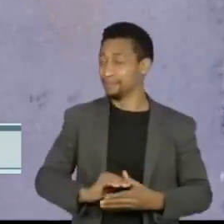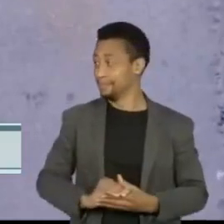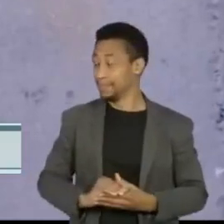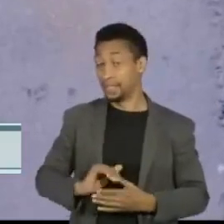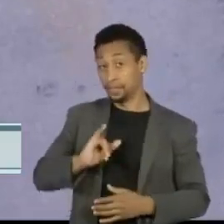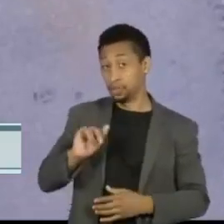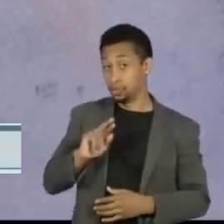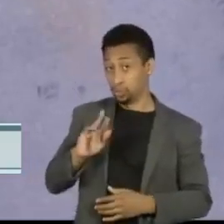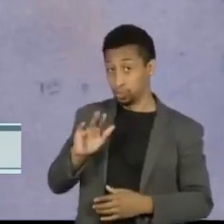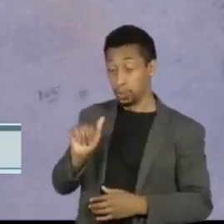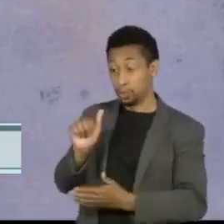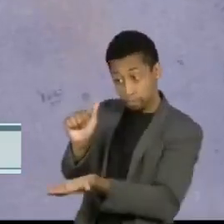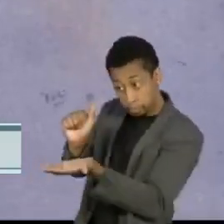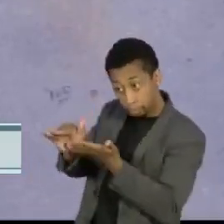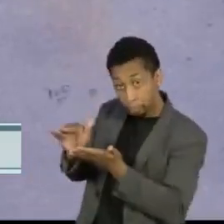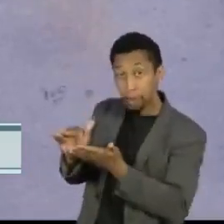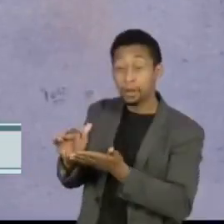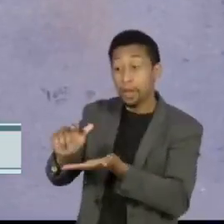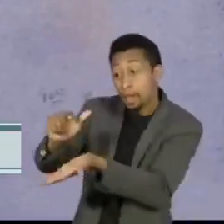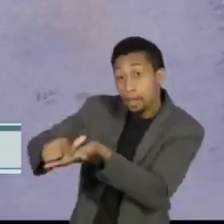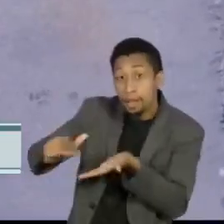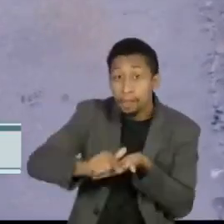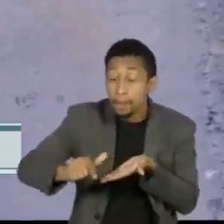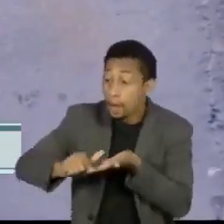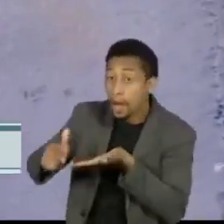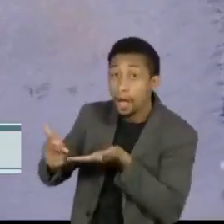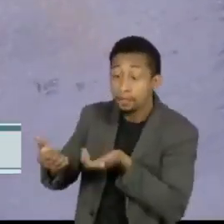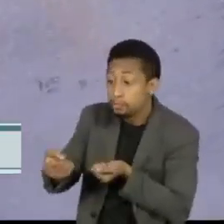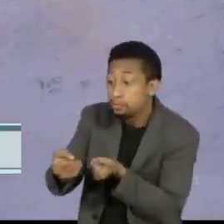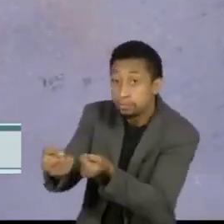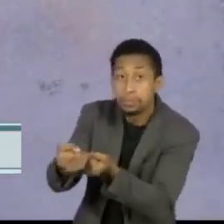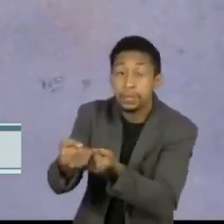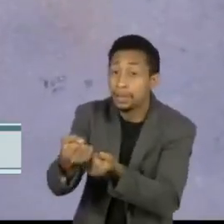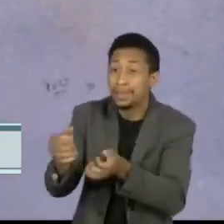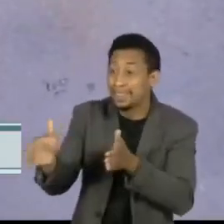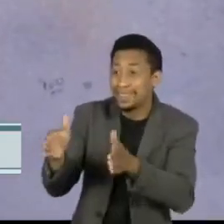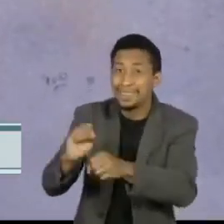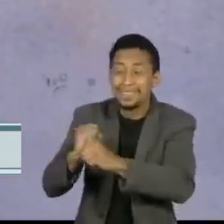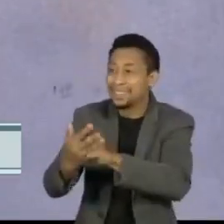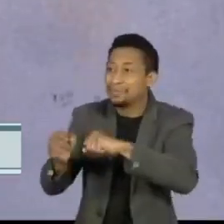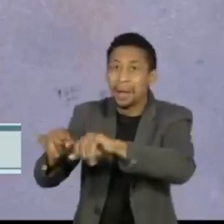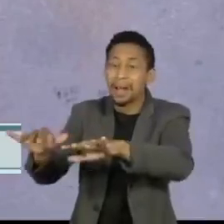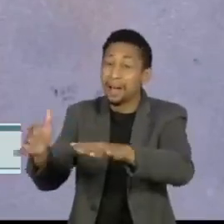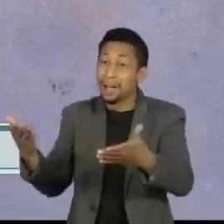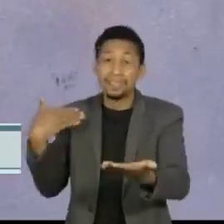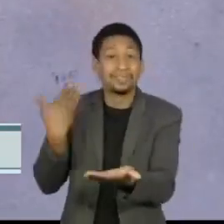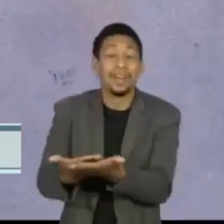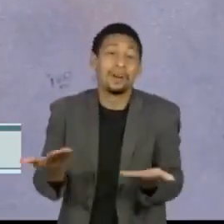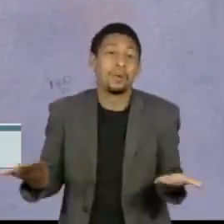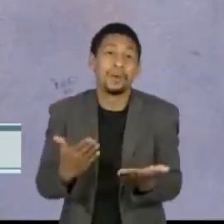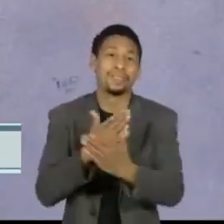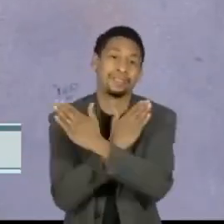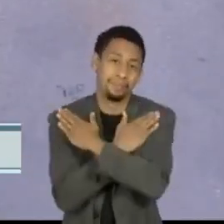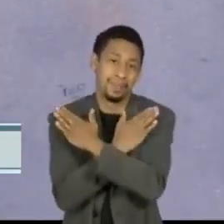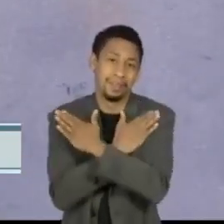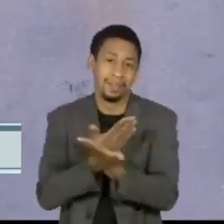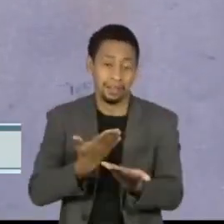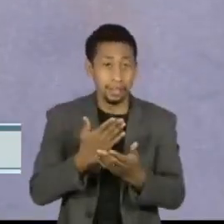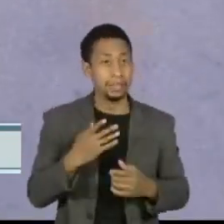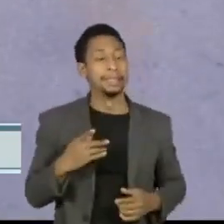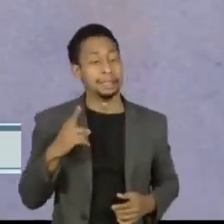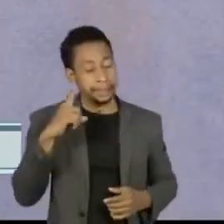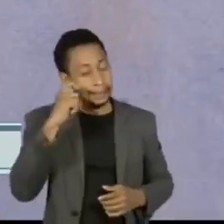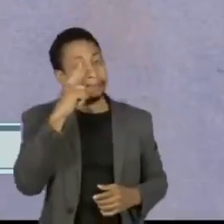Júlia perdeu o emprego de auxiliar de limpeza no meio da pandemia. Até agora, não conseguiu se recolocar. É muito difícil ficar desempregada na